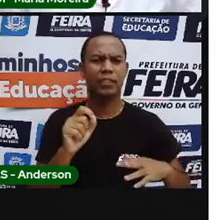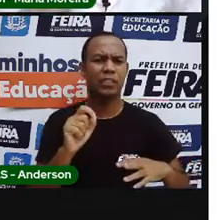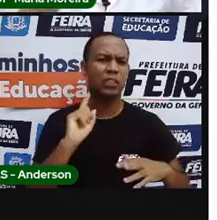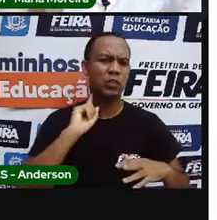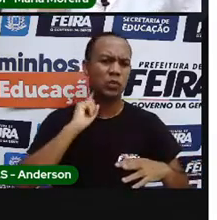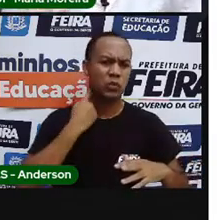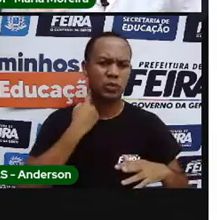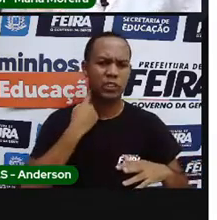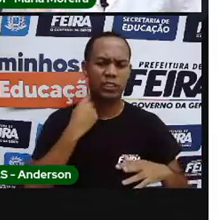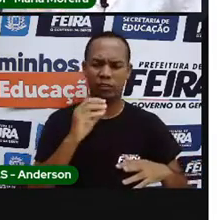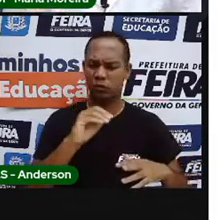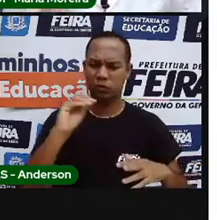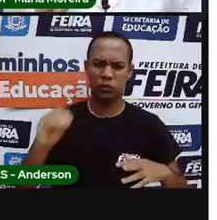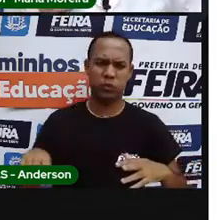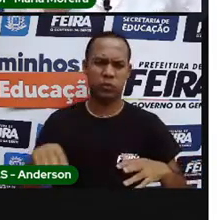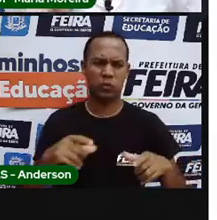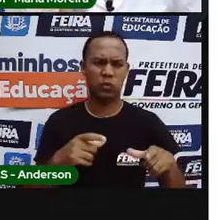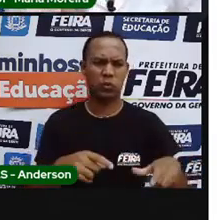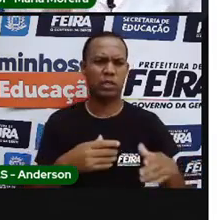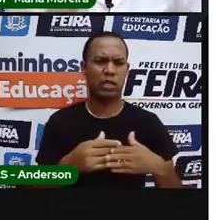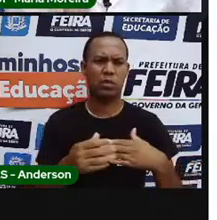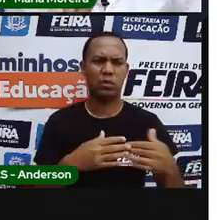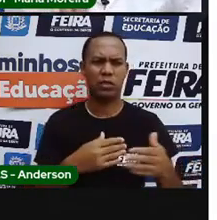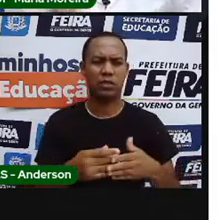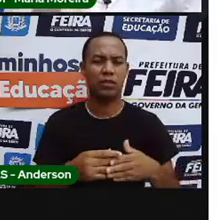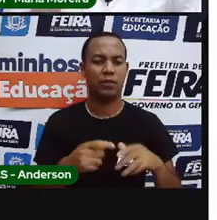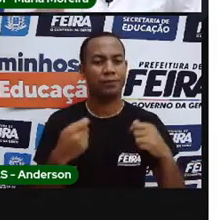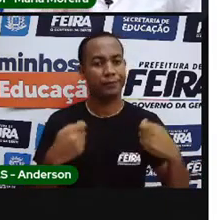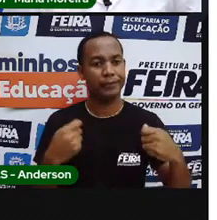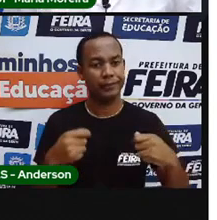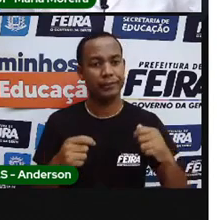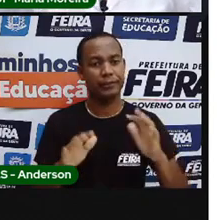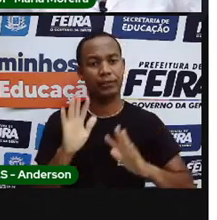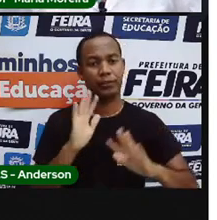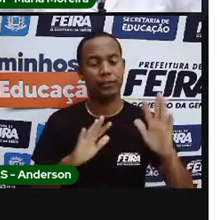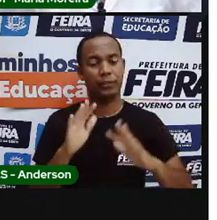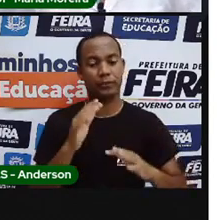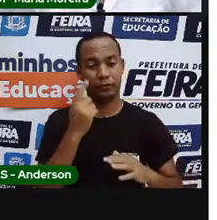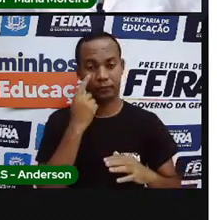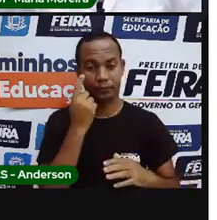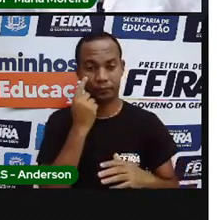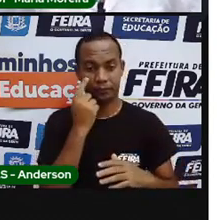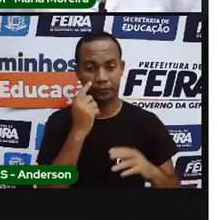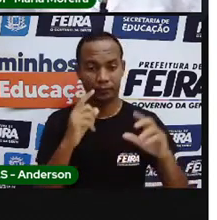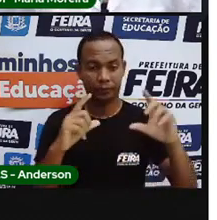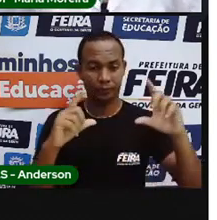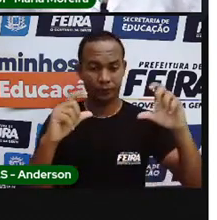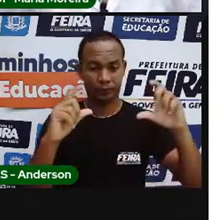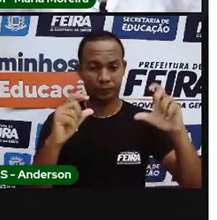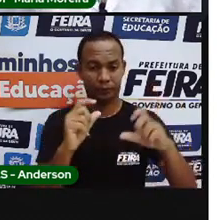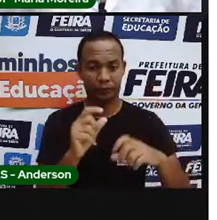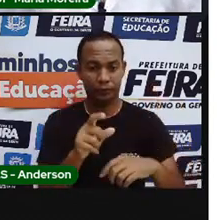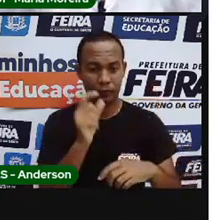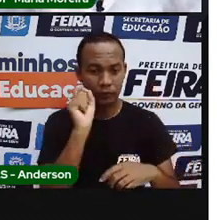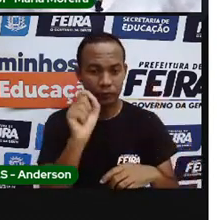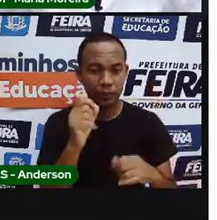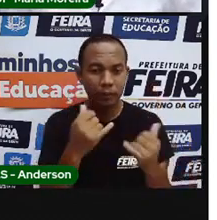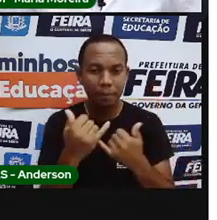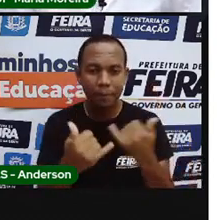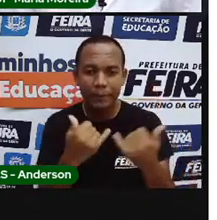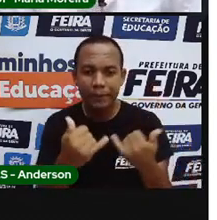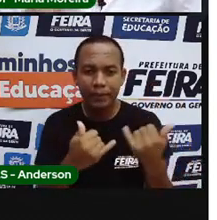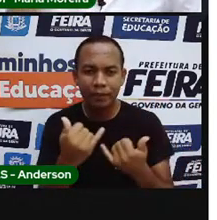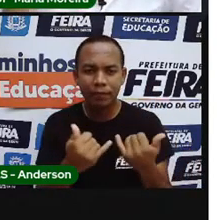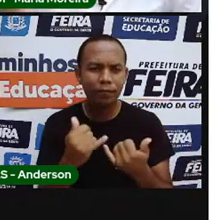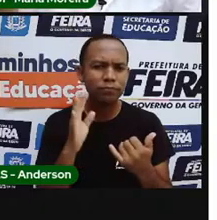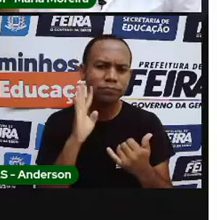Seja criativo e existe um aumento de lixo no planeta. Olha que imagem bacana, né? É uma brinquedoteca, ou seja,